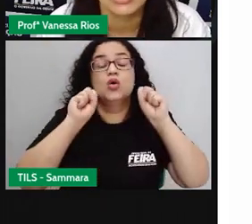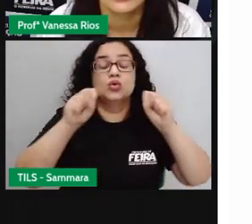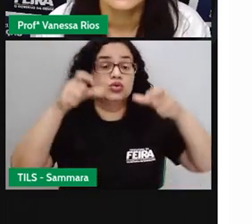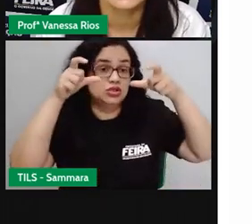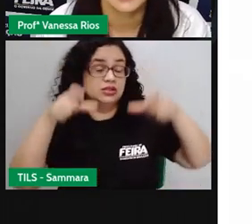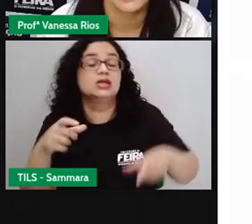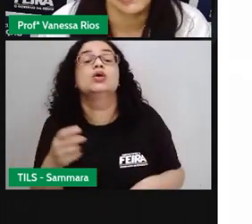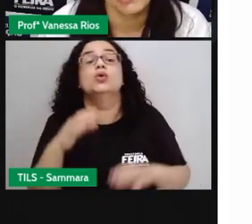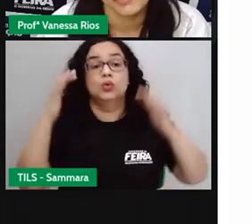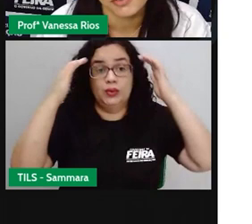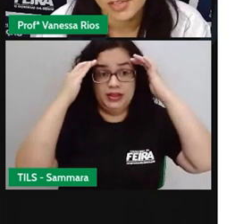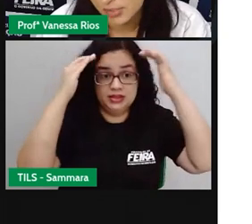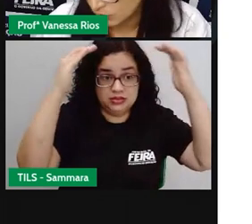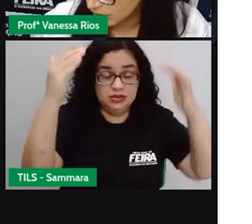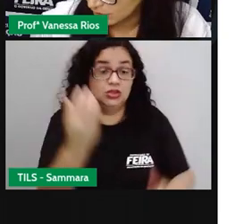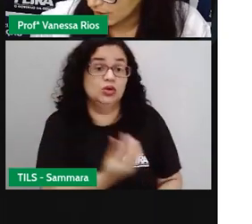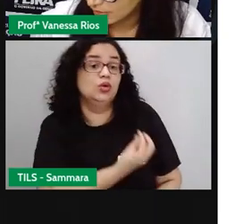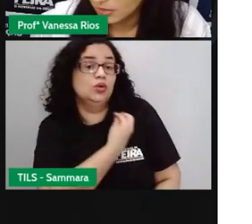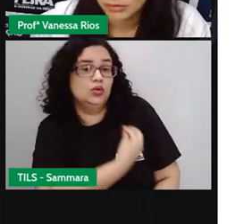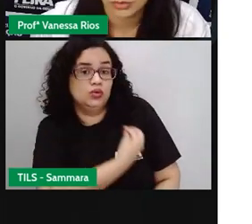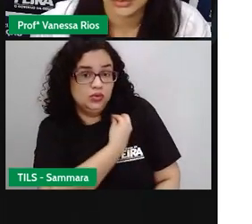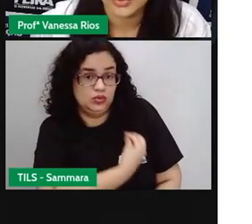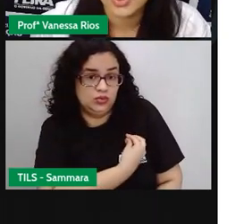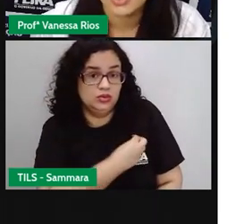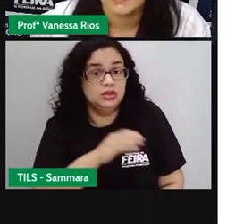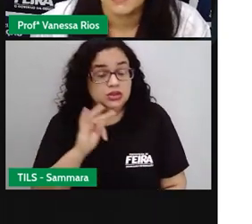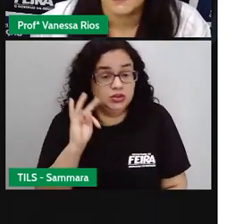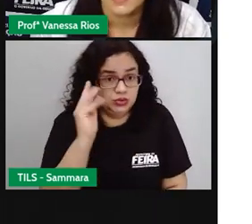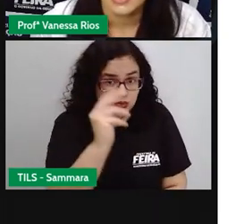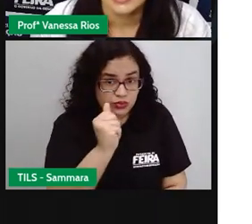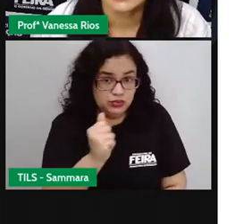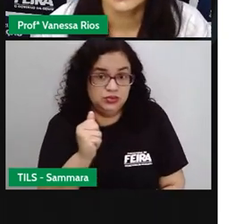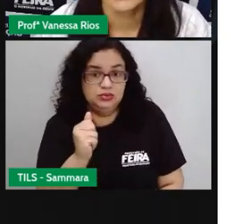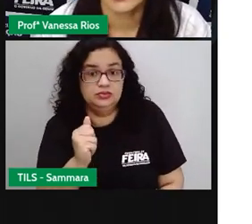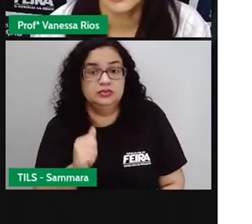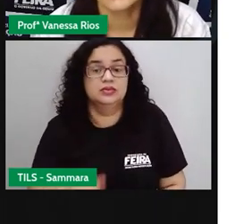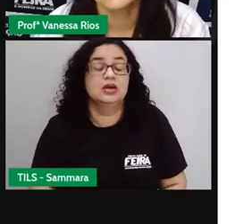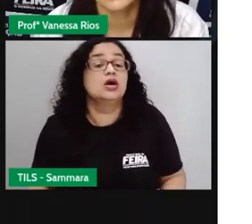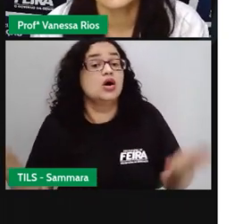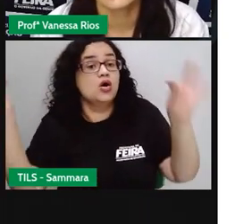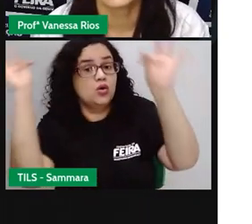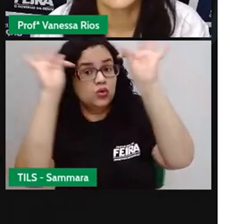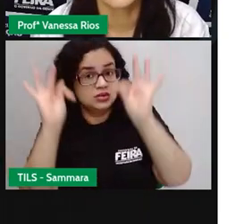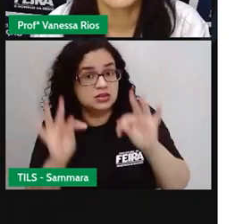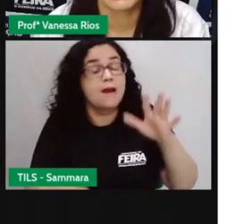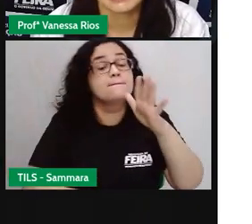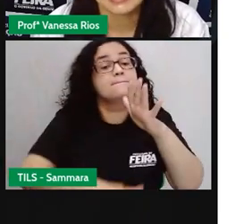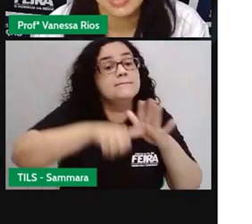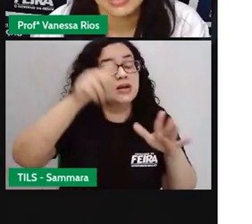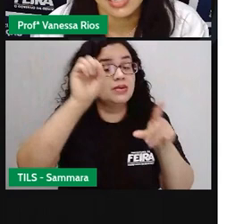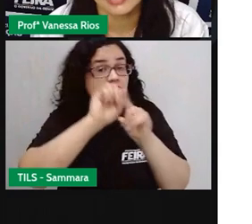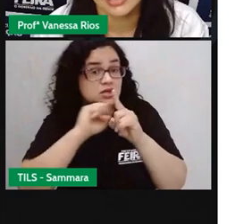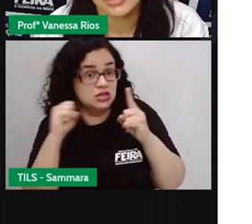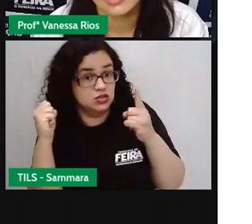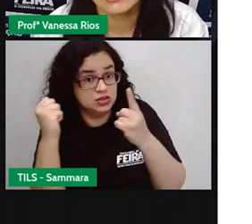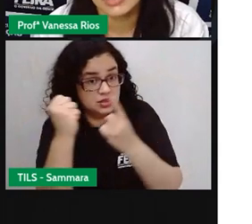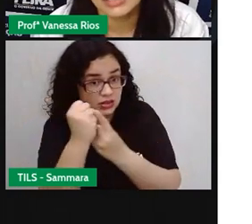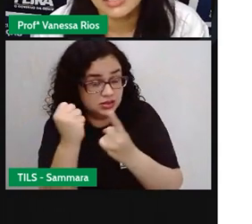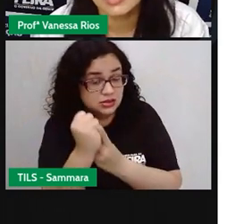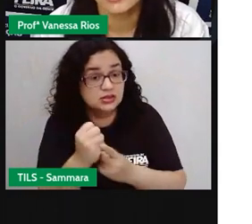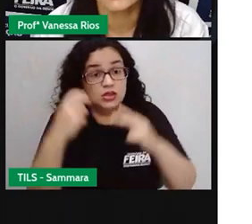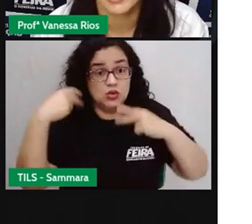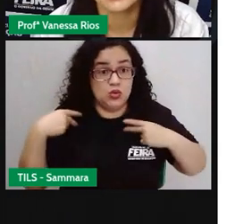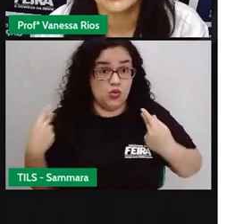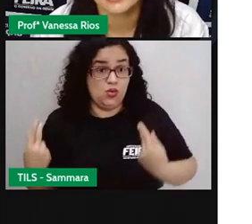respeito e a boa convivência entre todos. Então, com a organização das primeiras sociedades